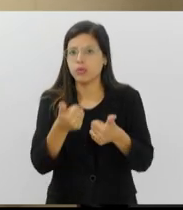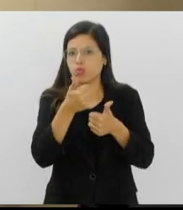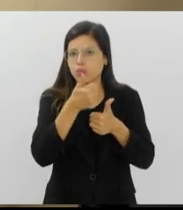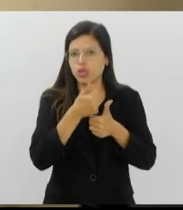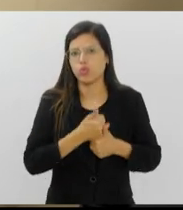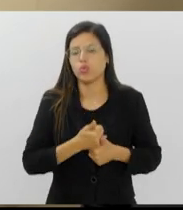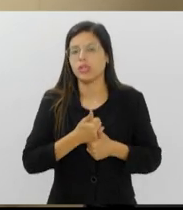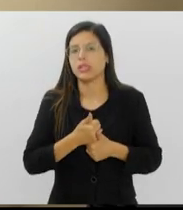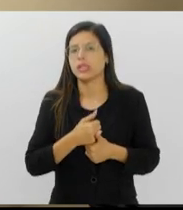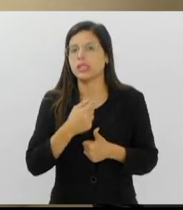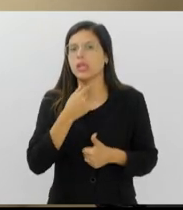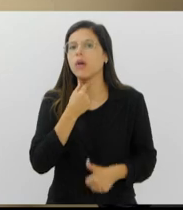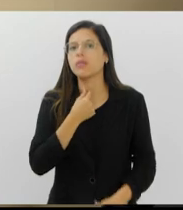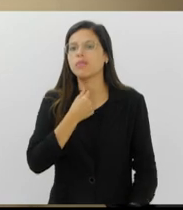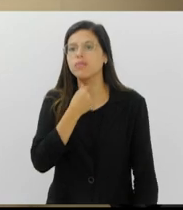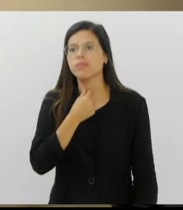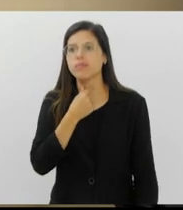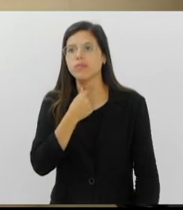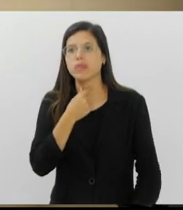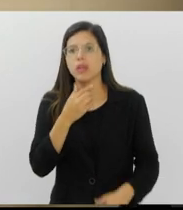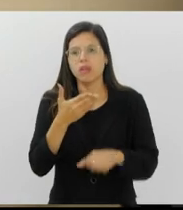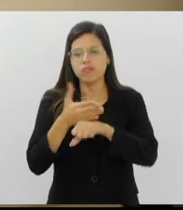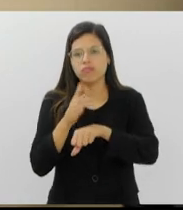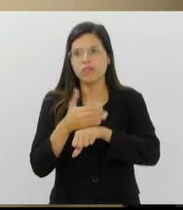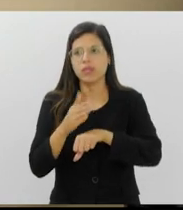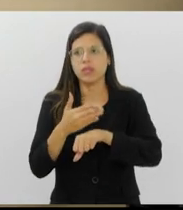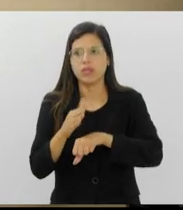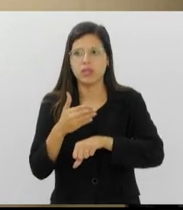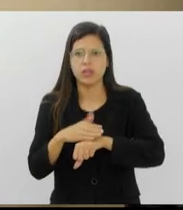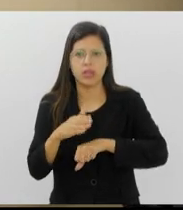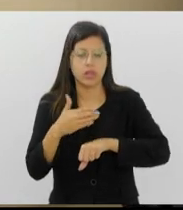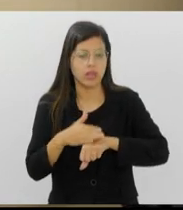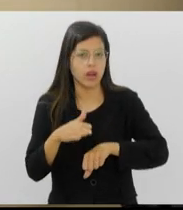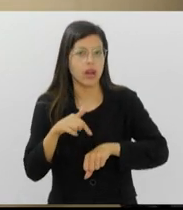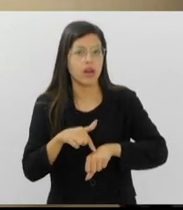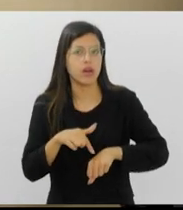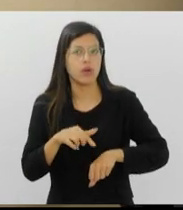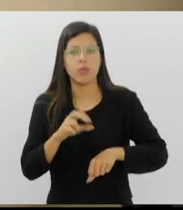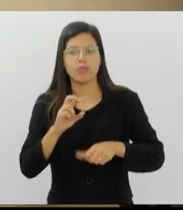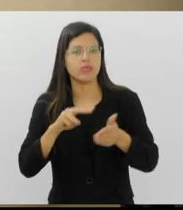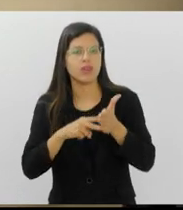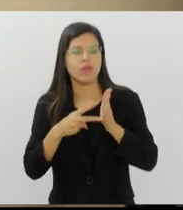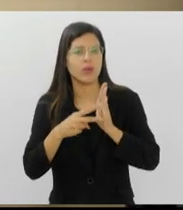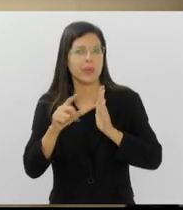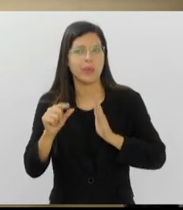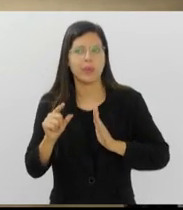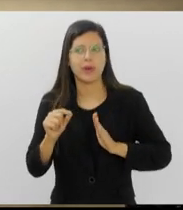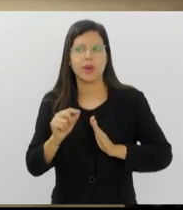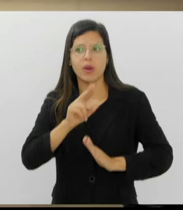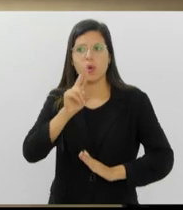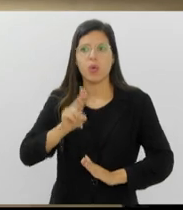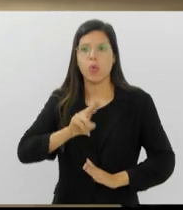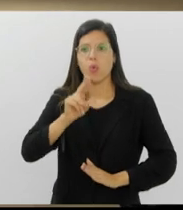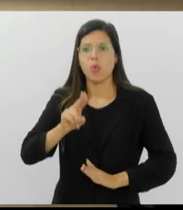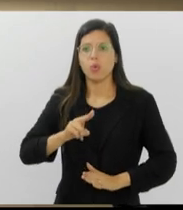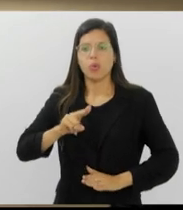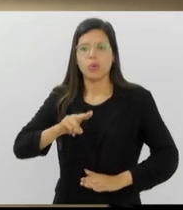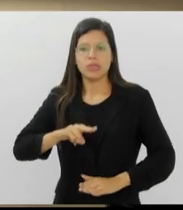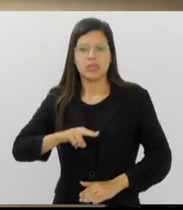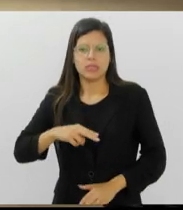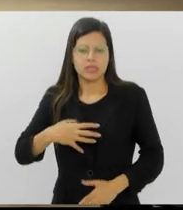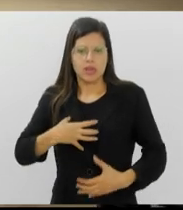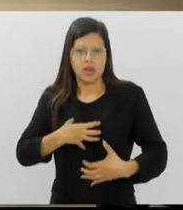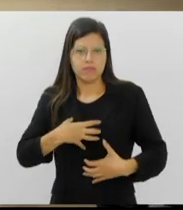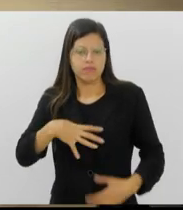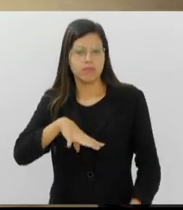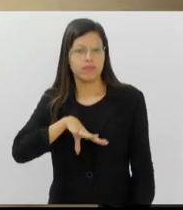e a reabilitação através da voz esofágica, ou seja, utiliza o esôfago para a emissão